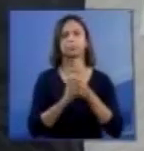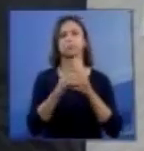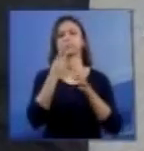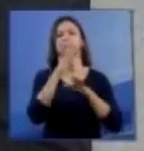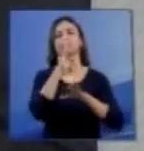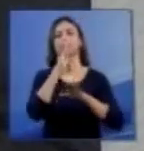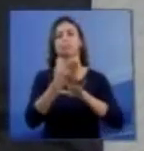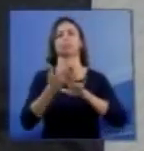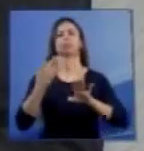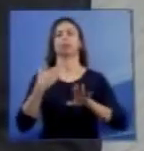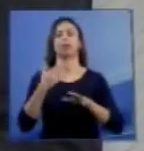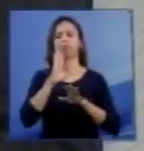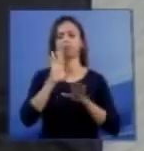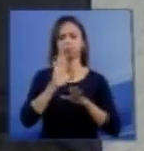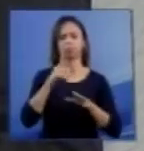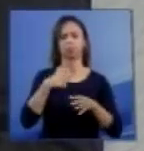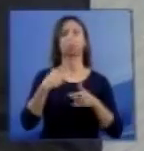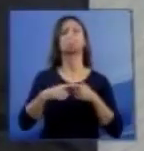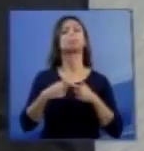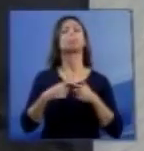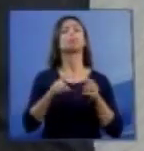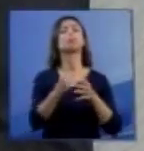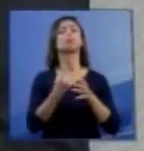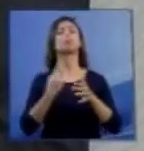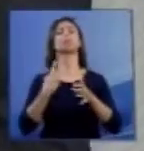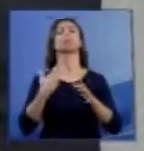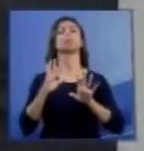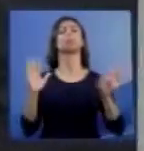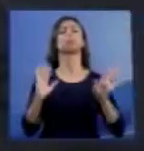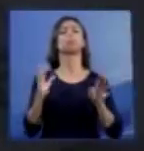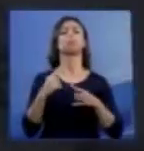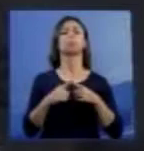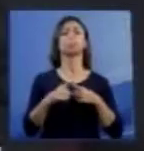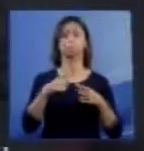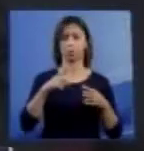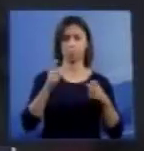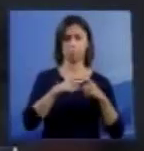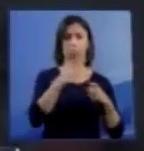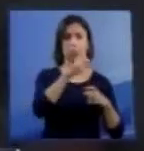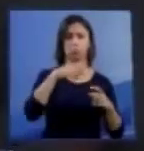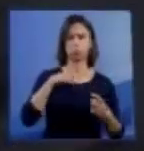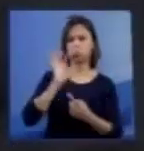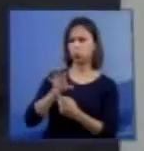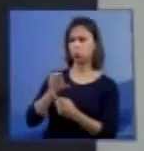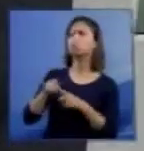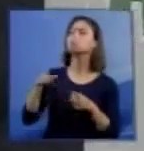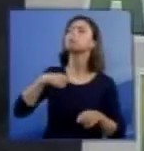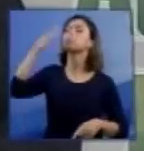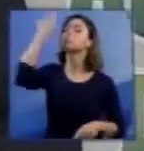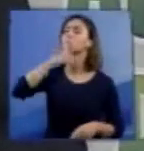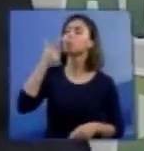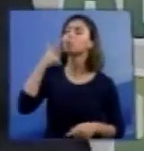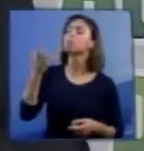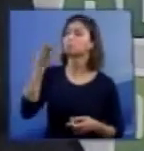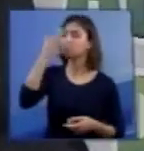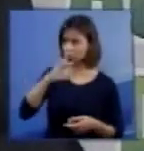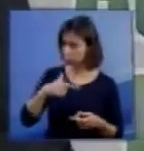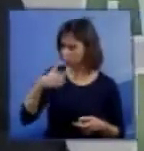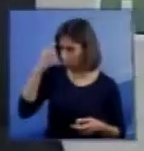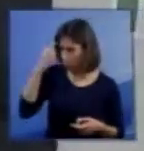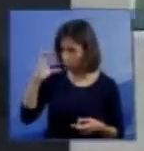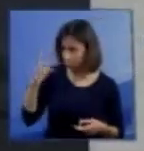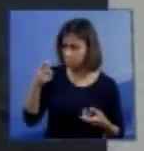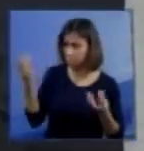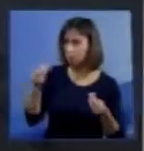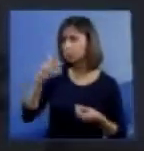mas ela recuou. Recuou por quê? Porque houve uma pressão médica, pediu-se para comprovar isso de uma forma